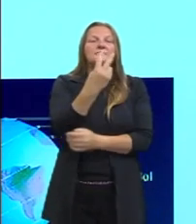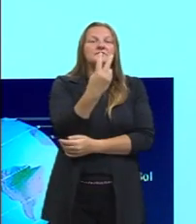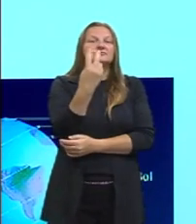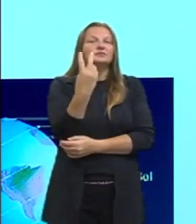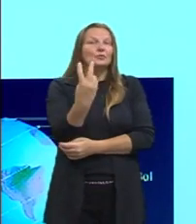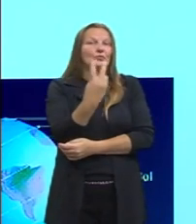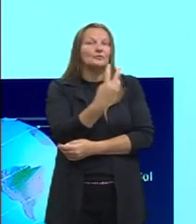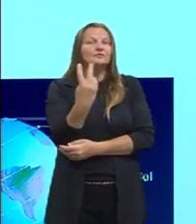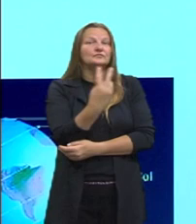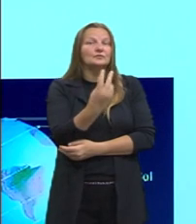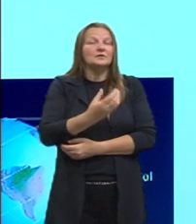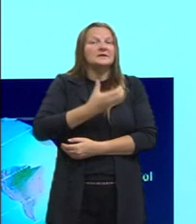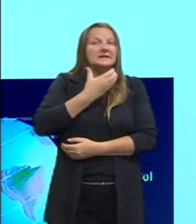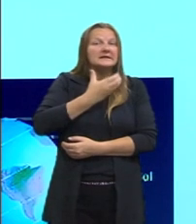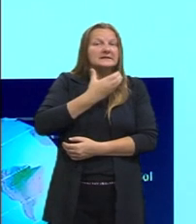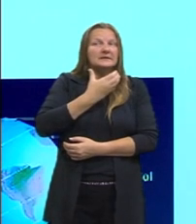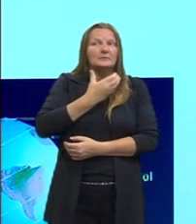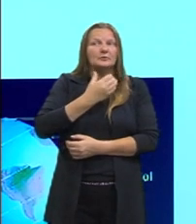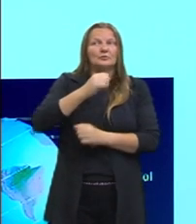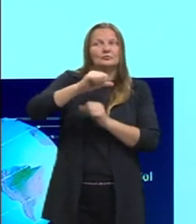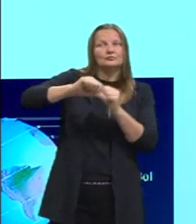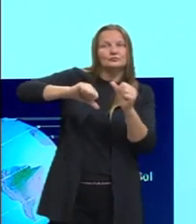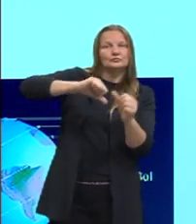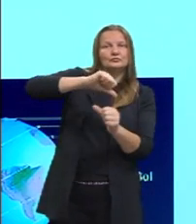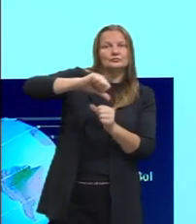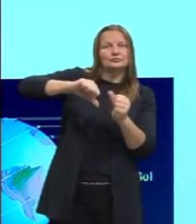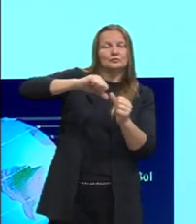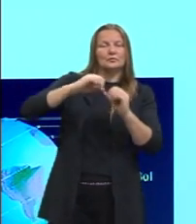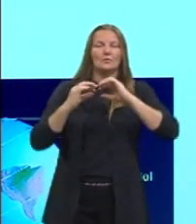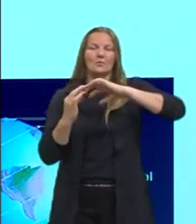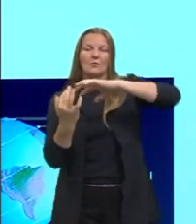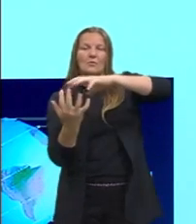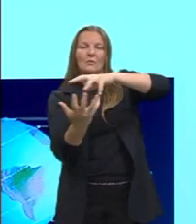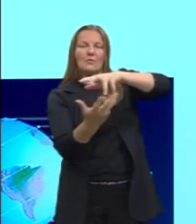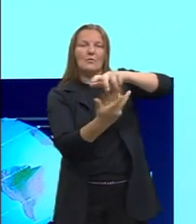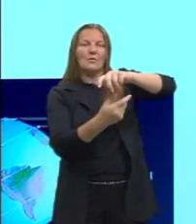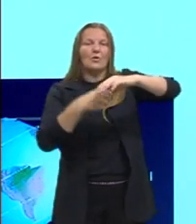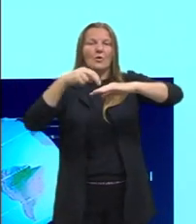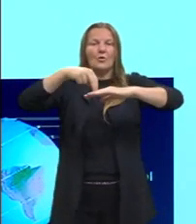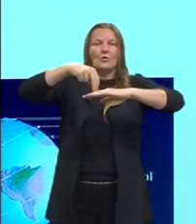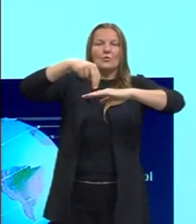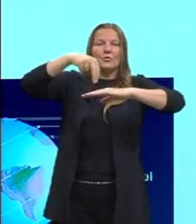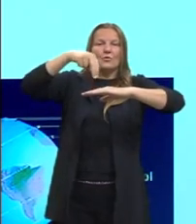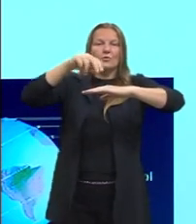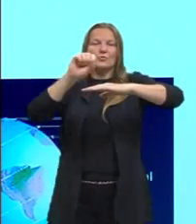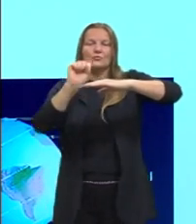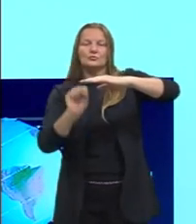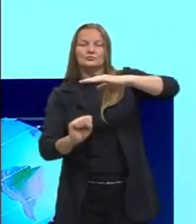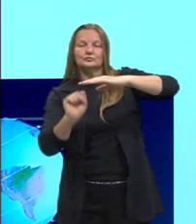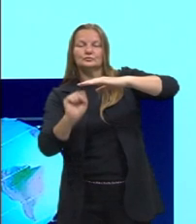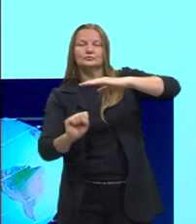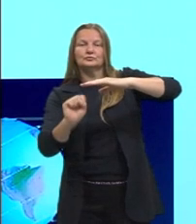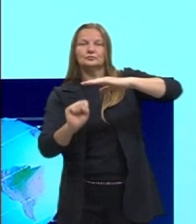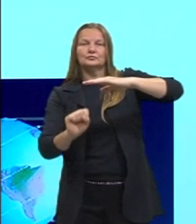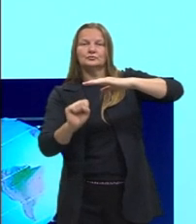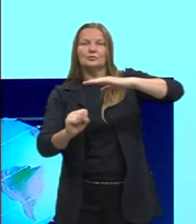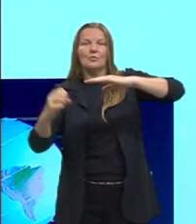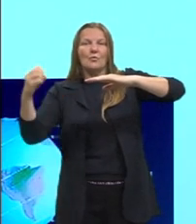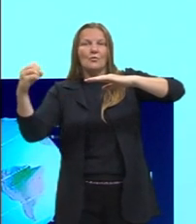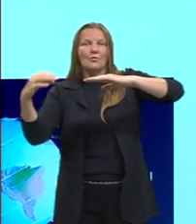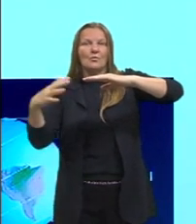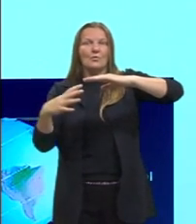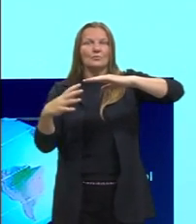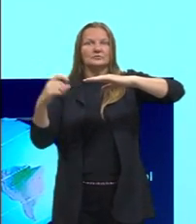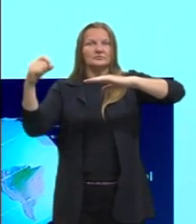dezembro, nós temos justamente o hemisfério norte, hemisfério sul, desculpa, com bastante iluminação,